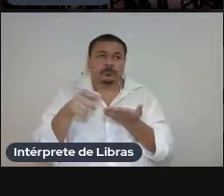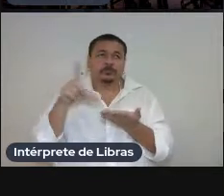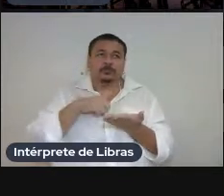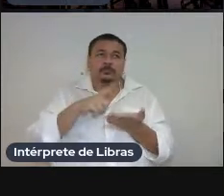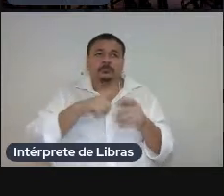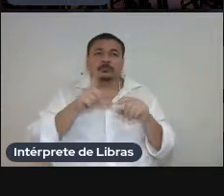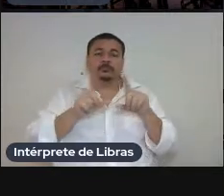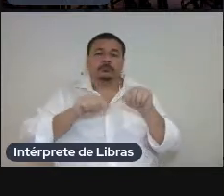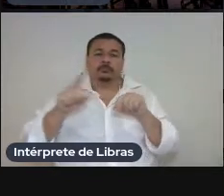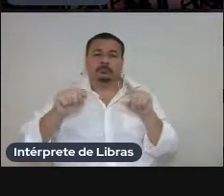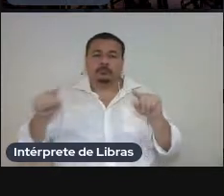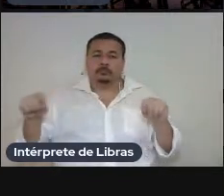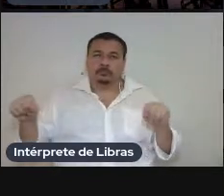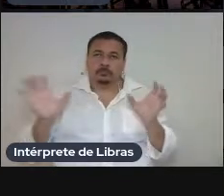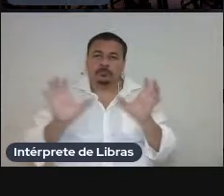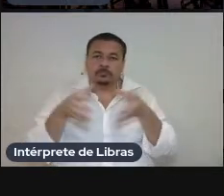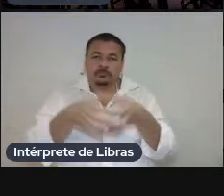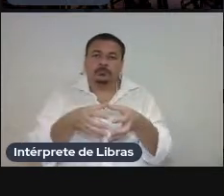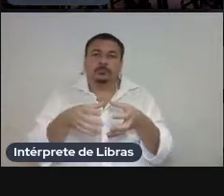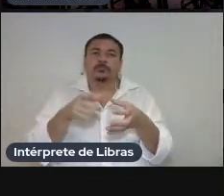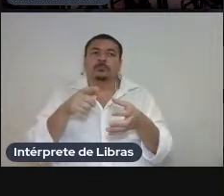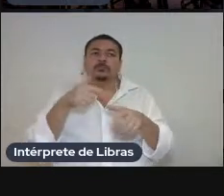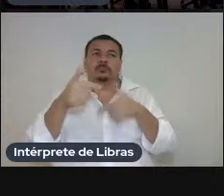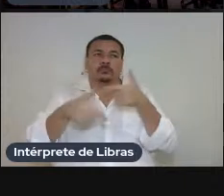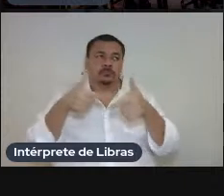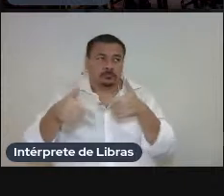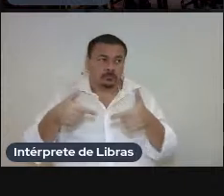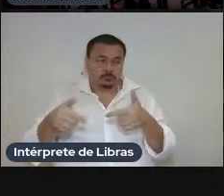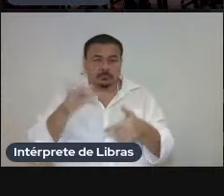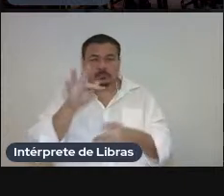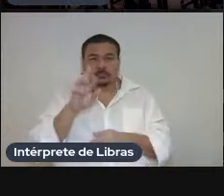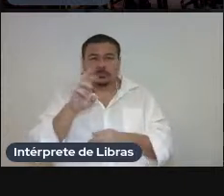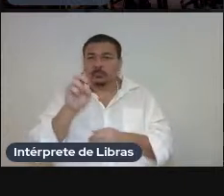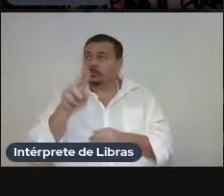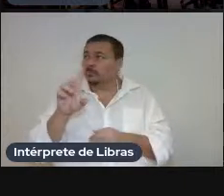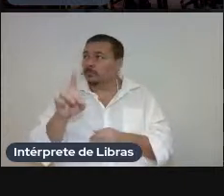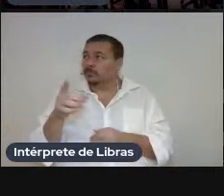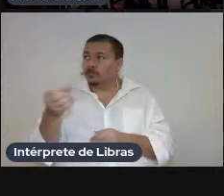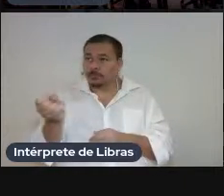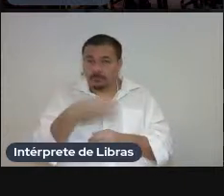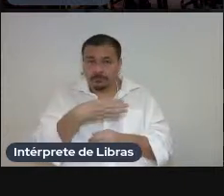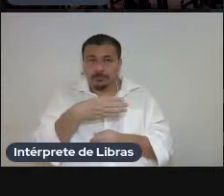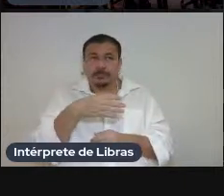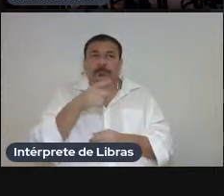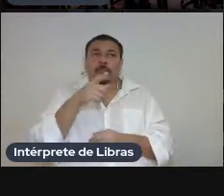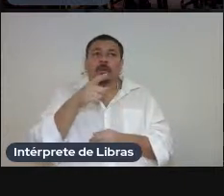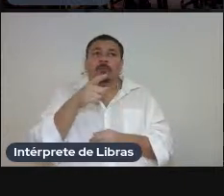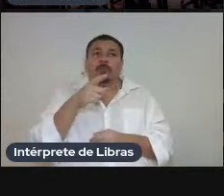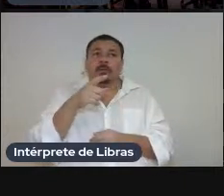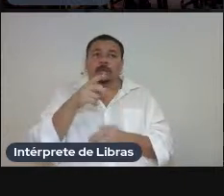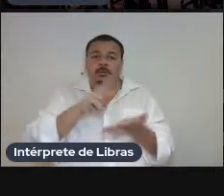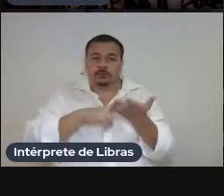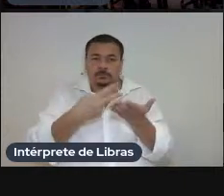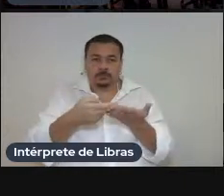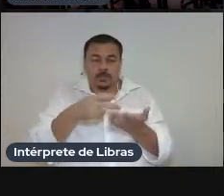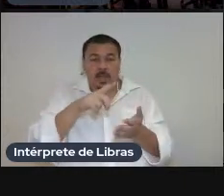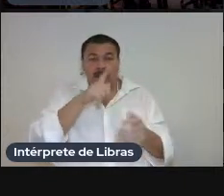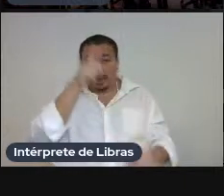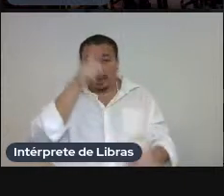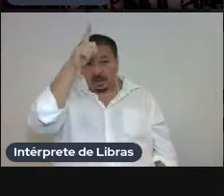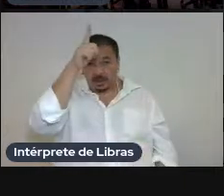selecionado um conjunto das obras de Freud das novas traduções diretas do alemão que surgiram